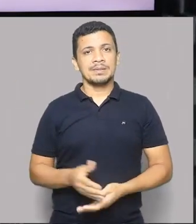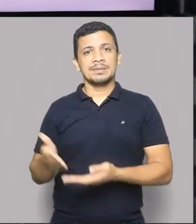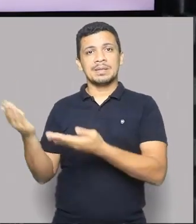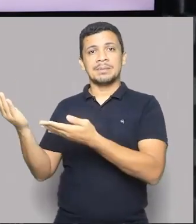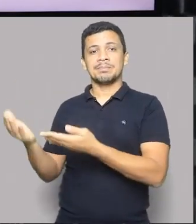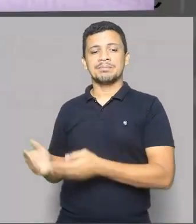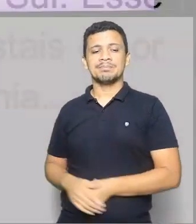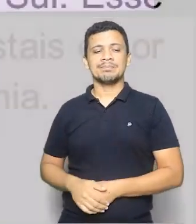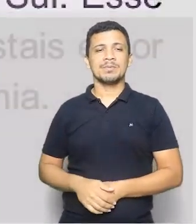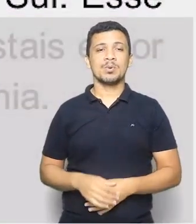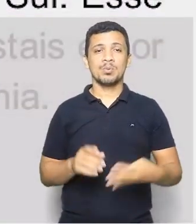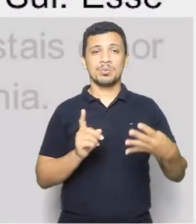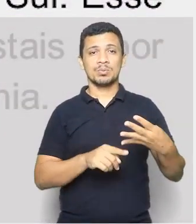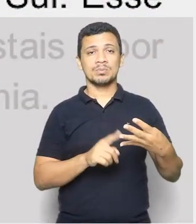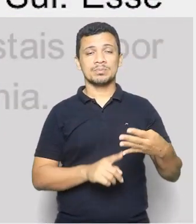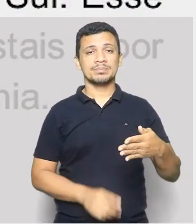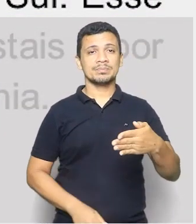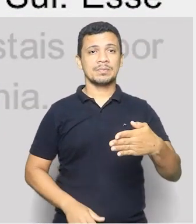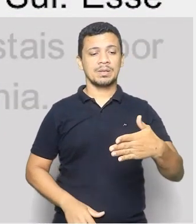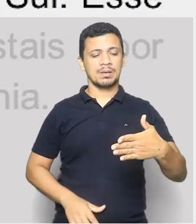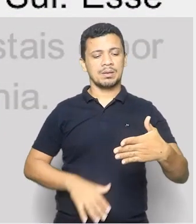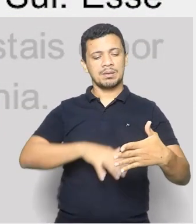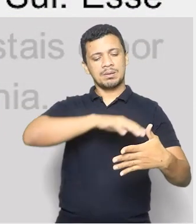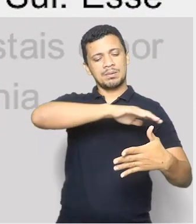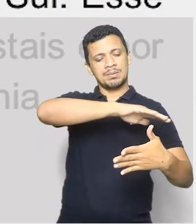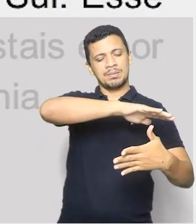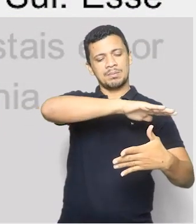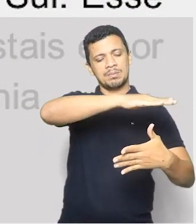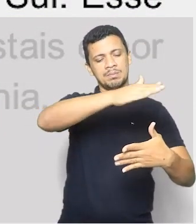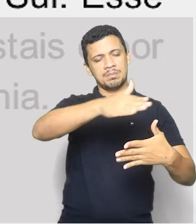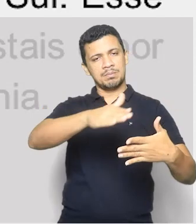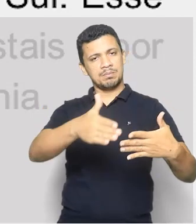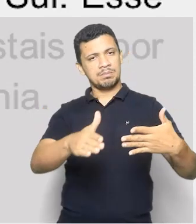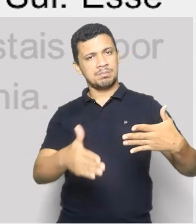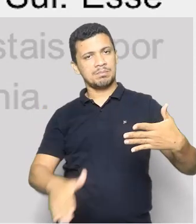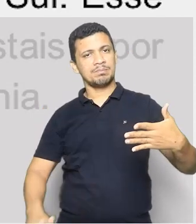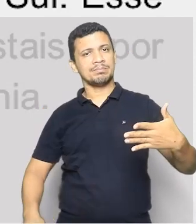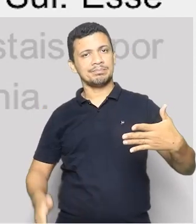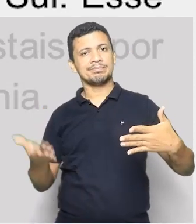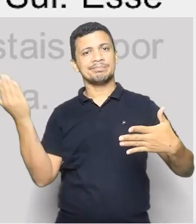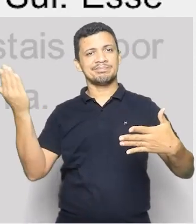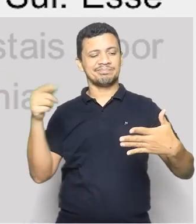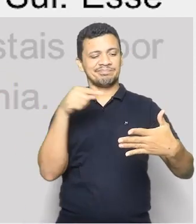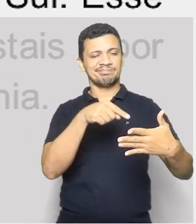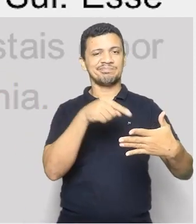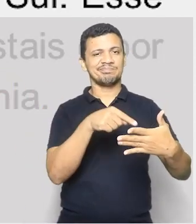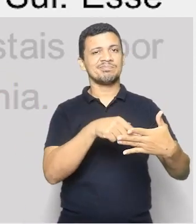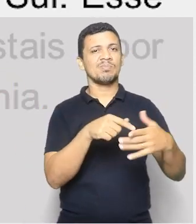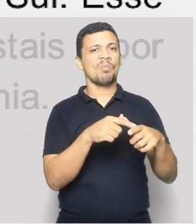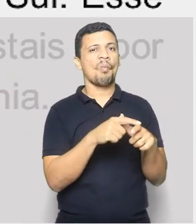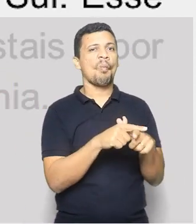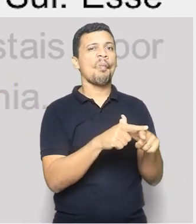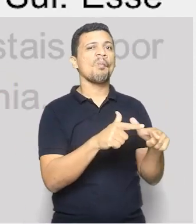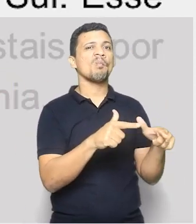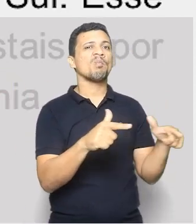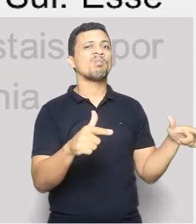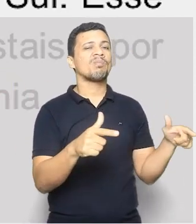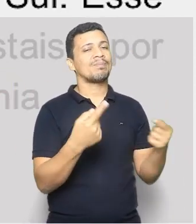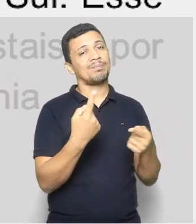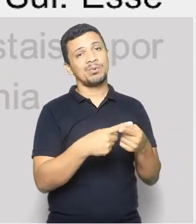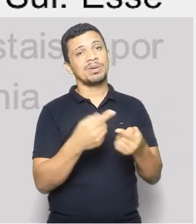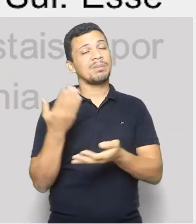nós temos a Mata Atlântica que, se diga de passagem, é que mais foi devastada devido à questão de